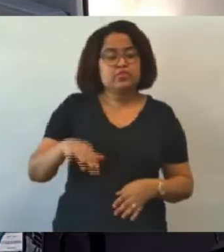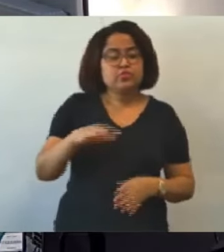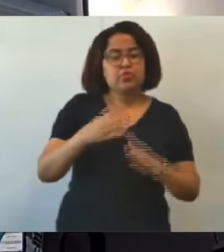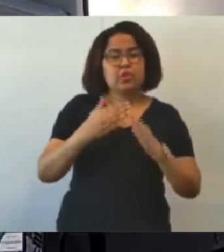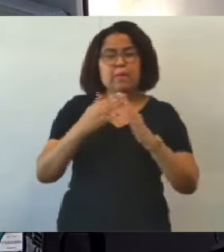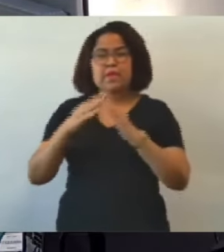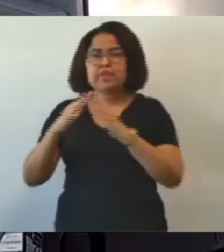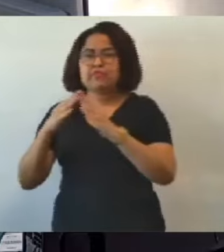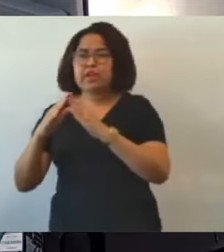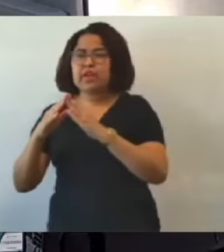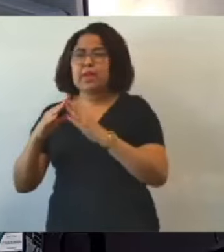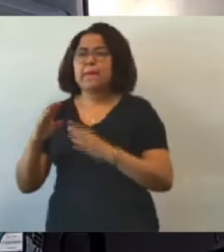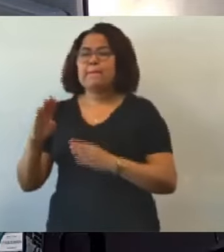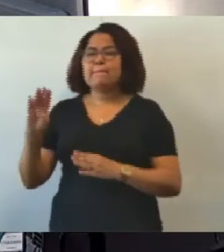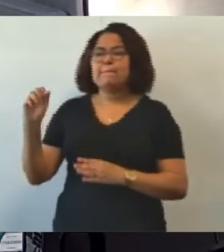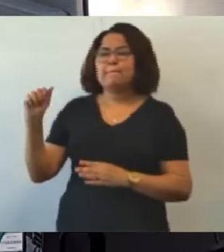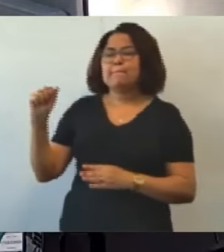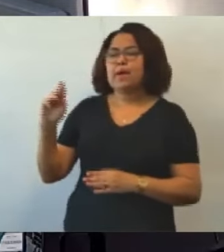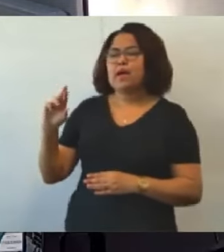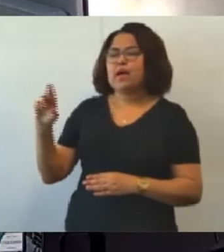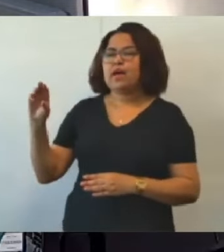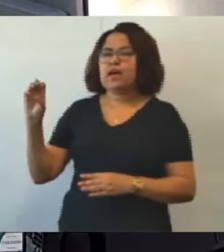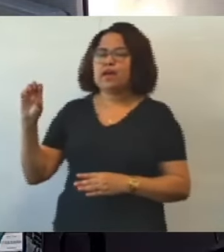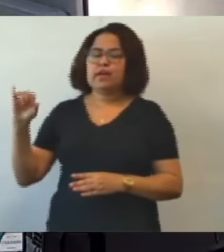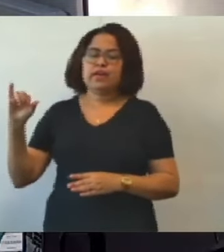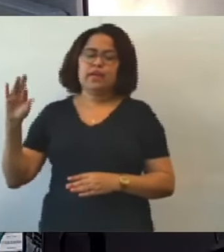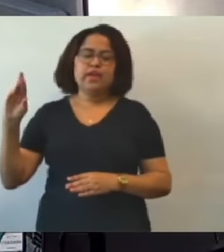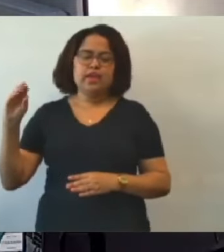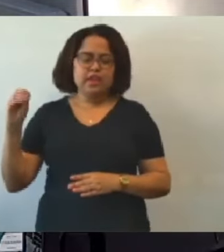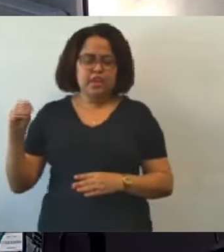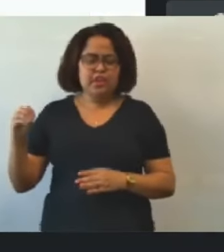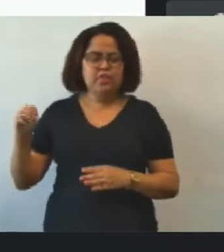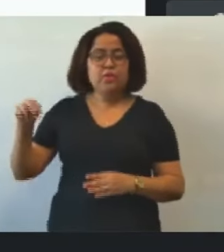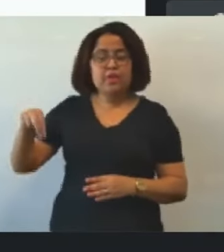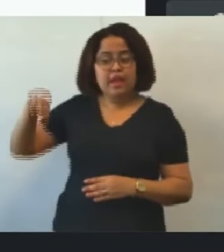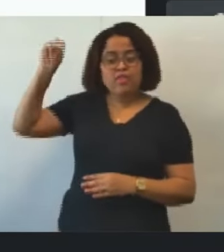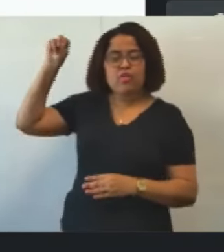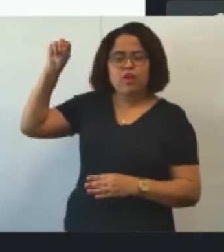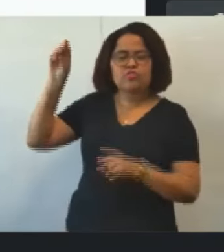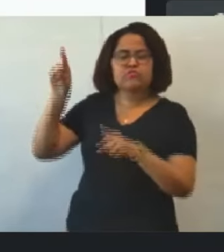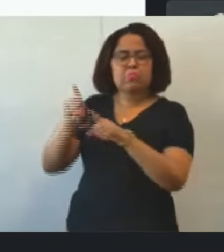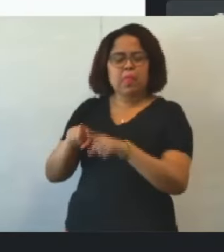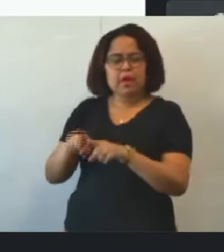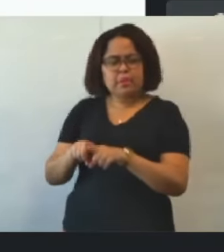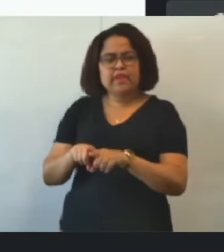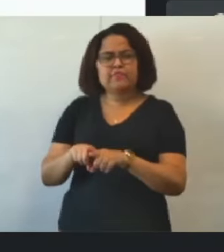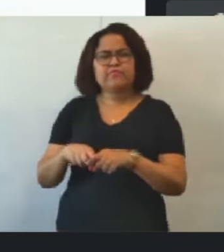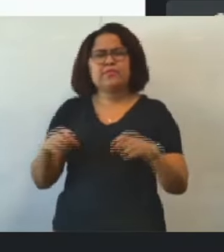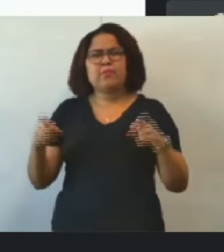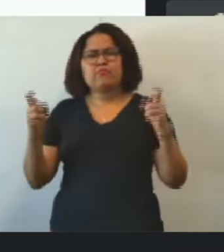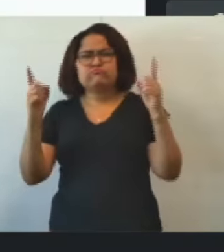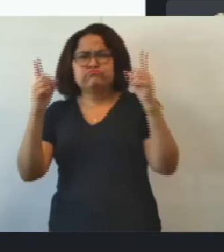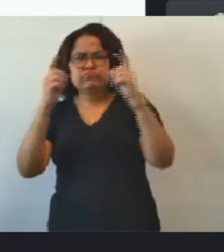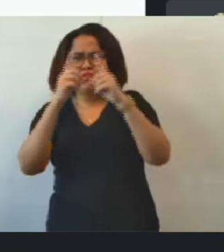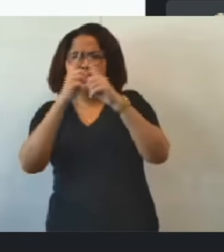e Norte, nós percebemos que enfrentam uma das maiores dificuldades estruturais.